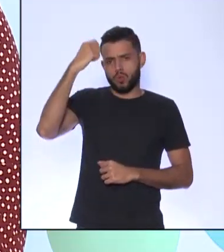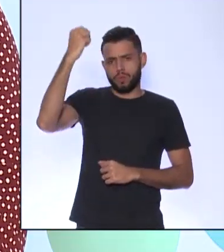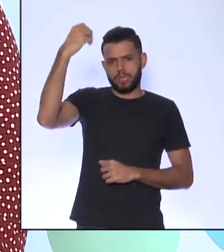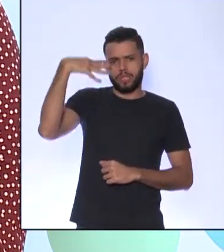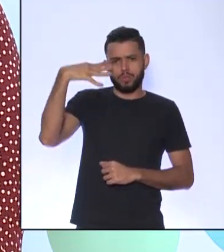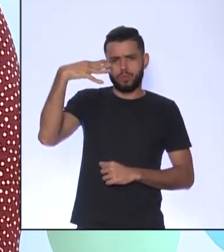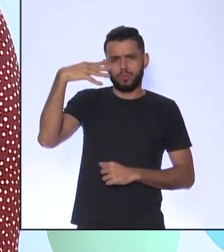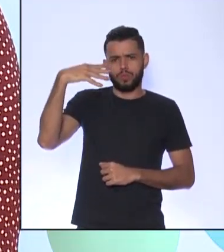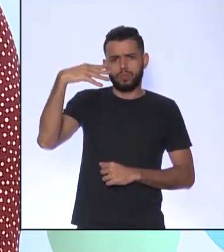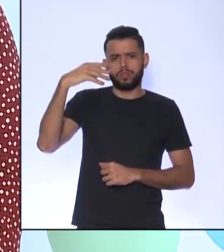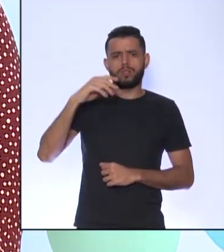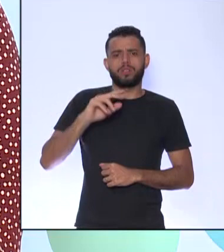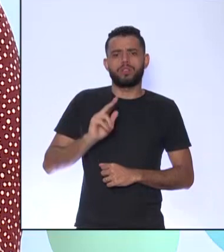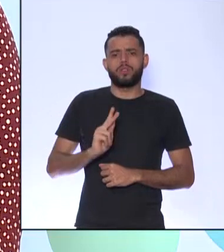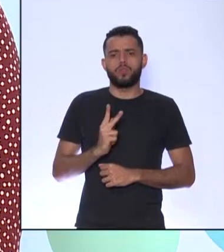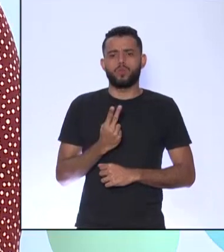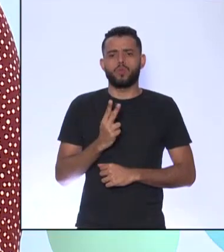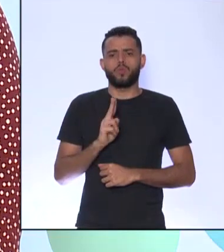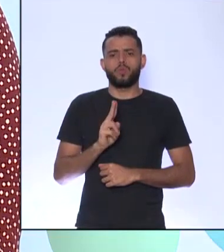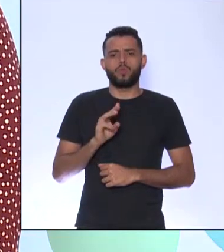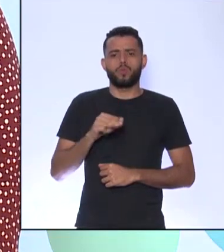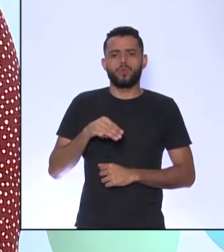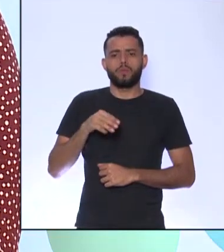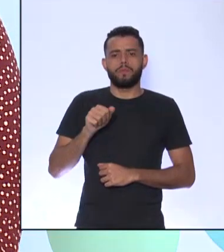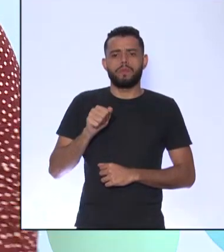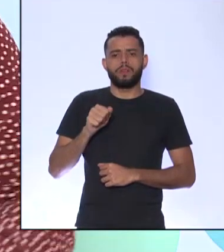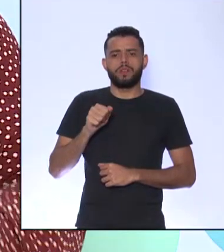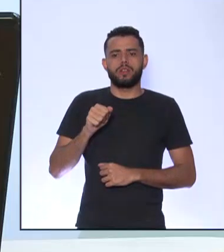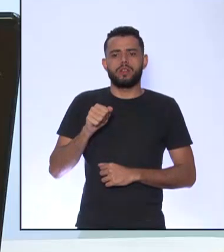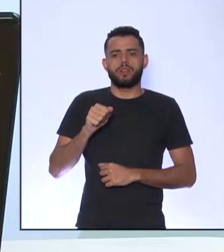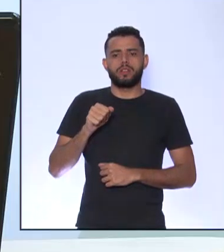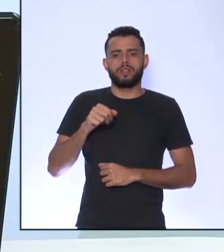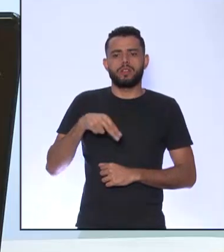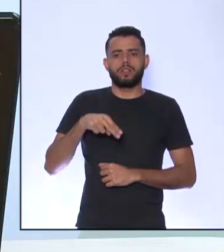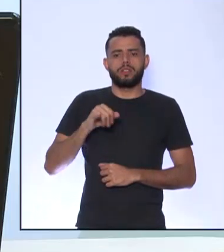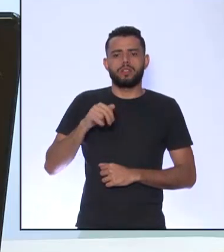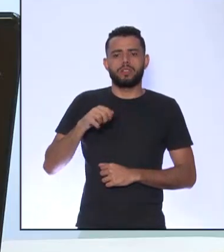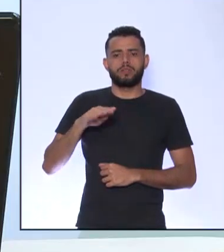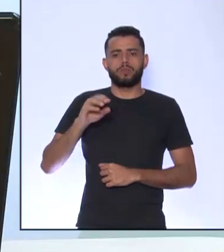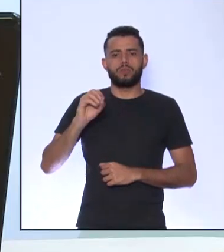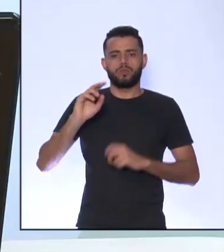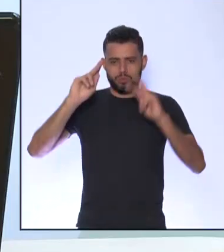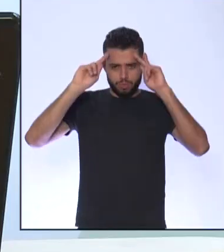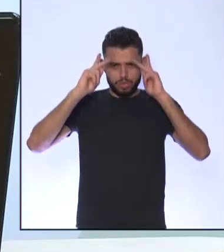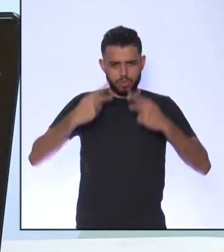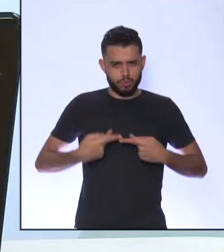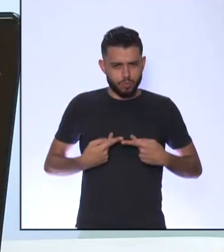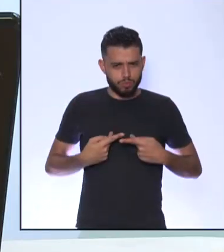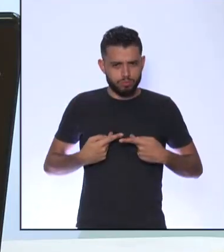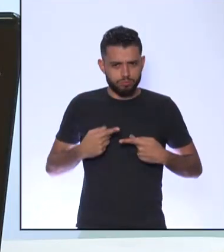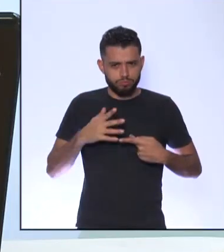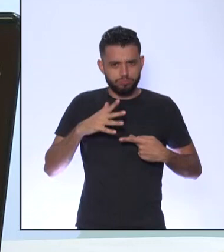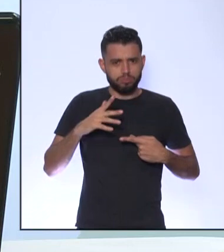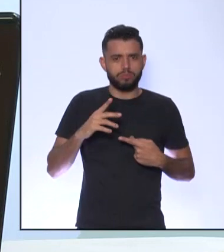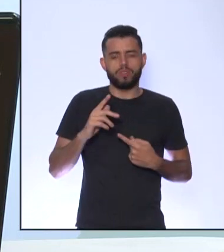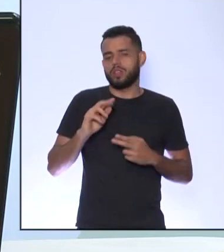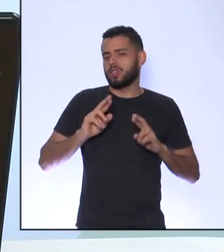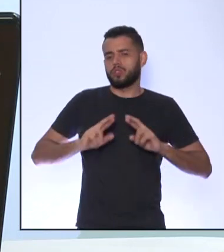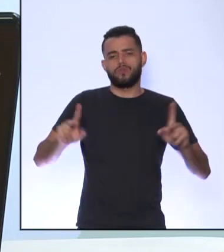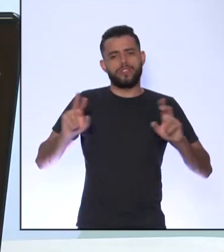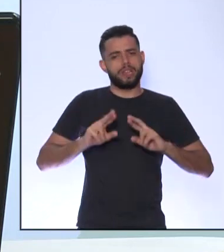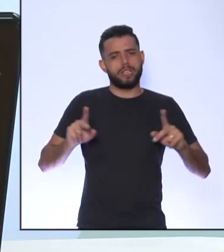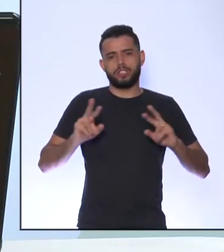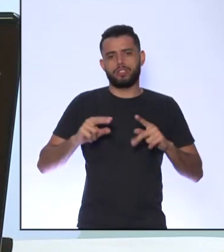humanismo Você poderia falar Um pouco sobre isso? Não O iluminismo Não é o mesmo Que o